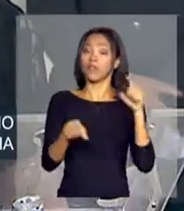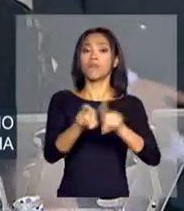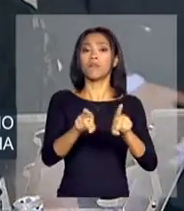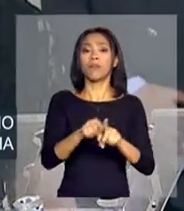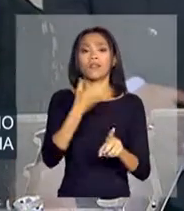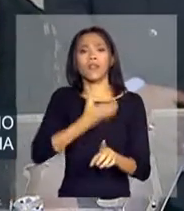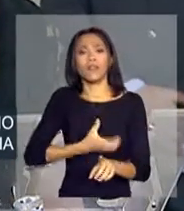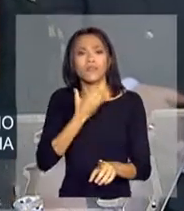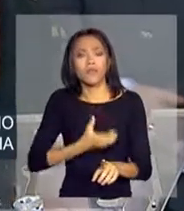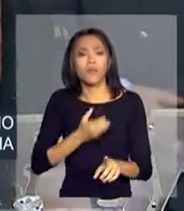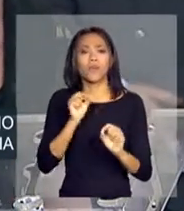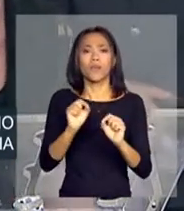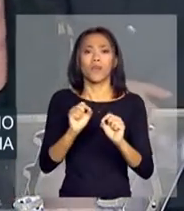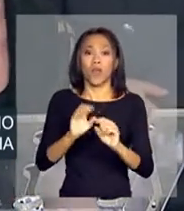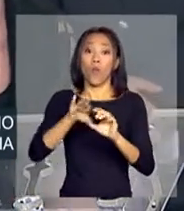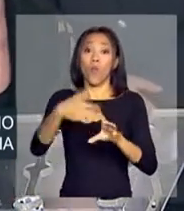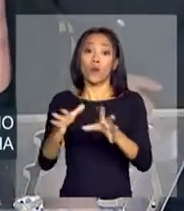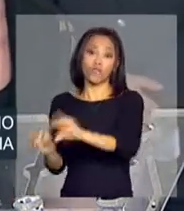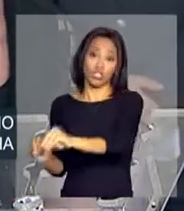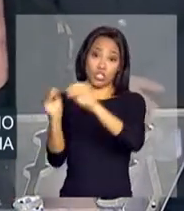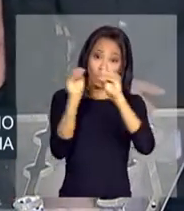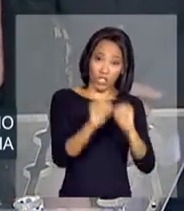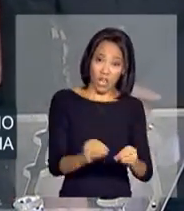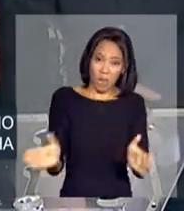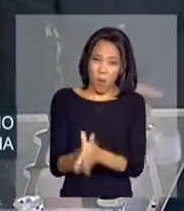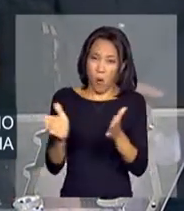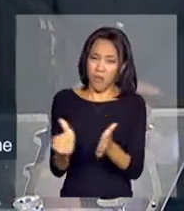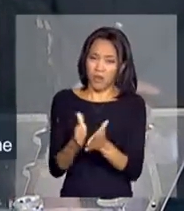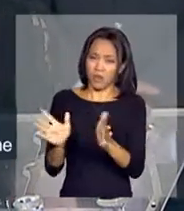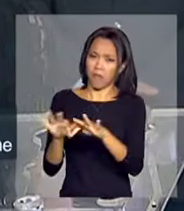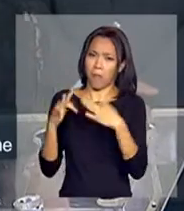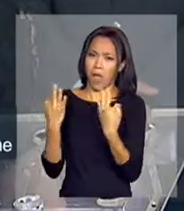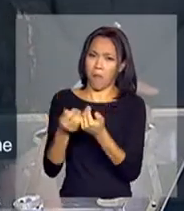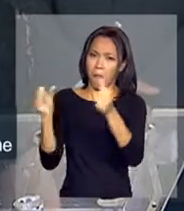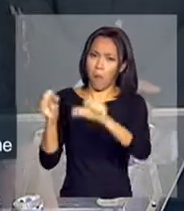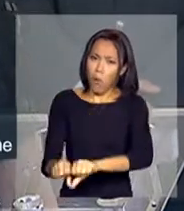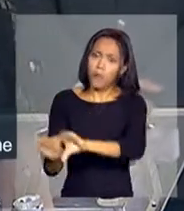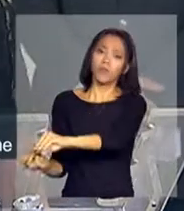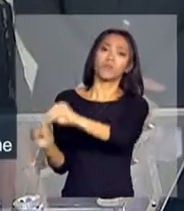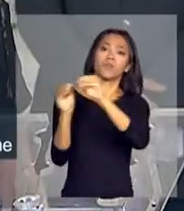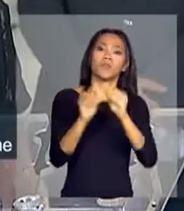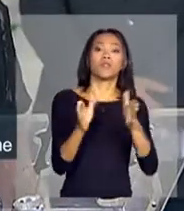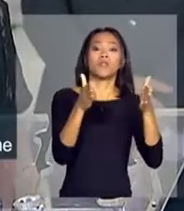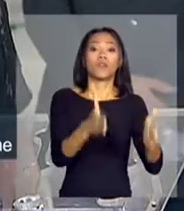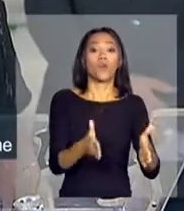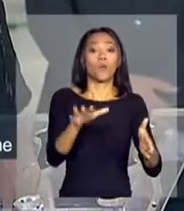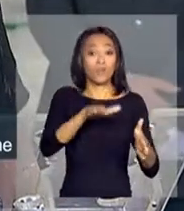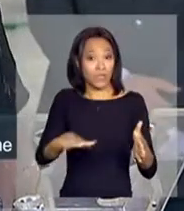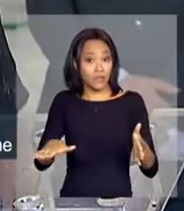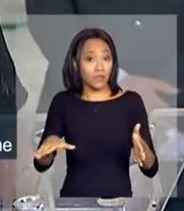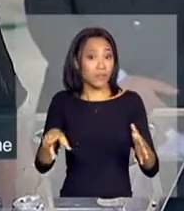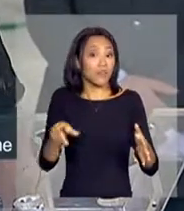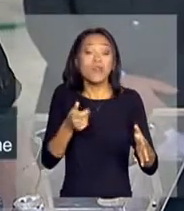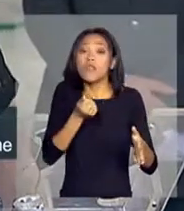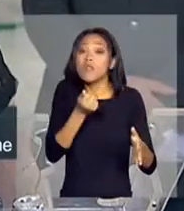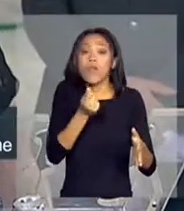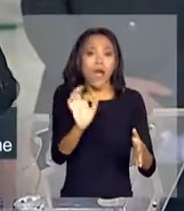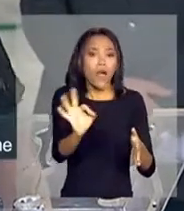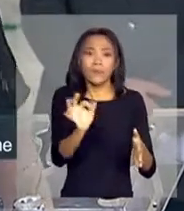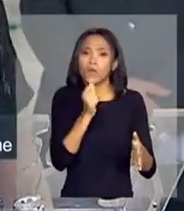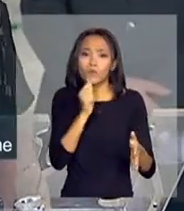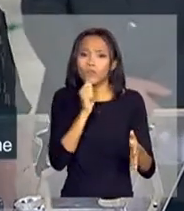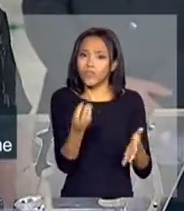Que é o quê? Com tirar da extrema pobreza famílias extremamente pobres com crianças. E também não tinha ainda